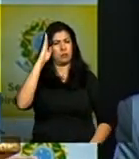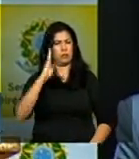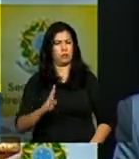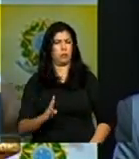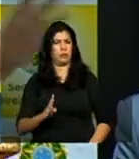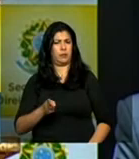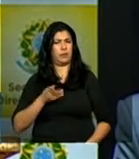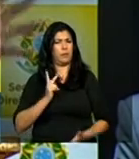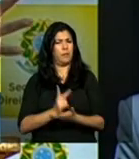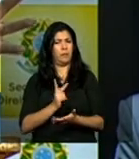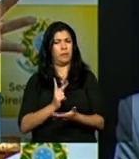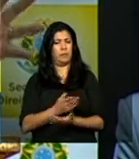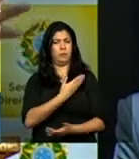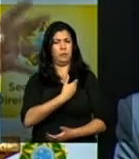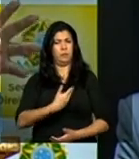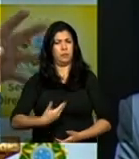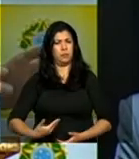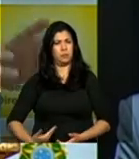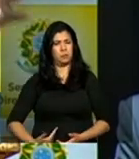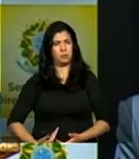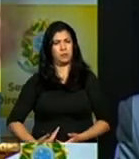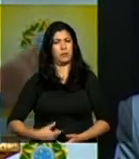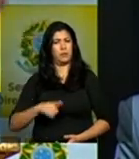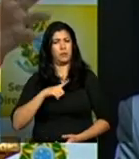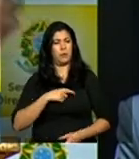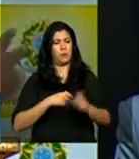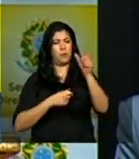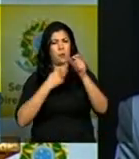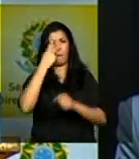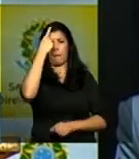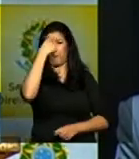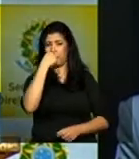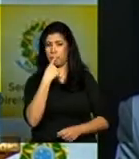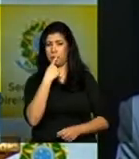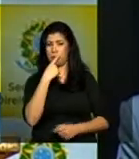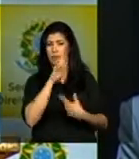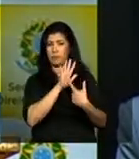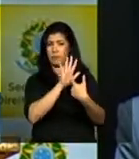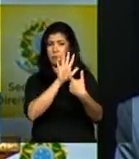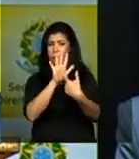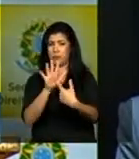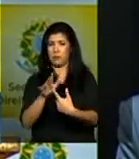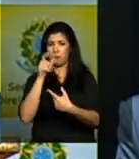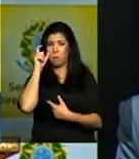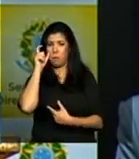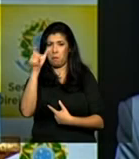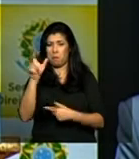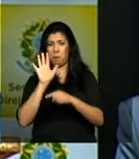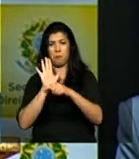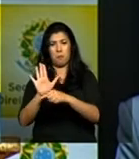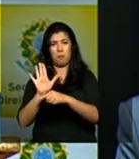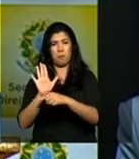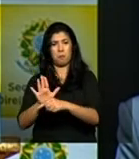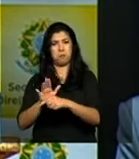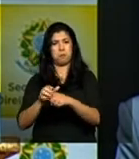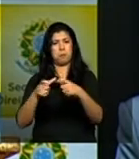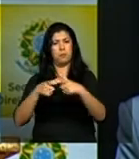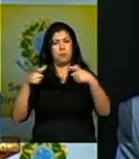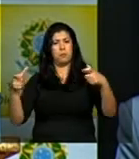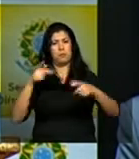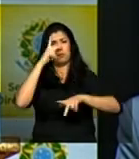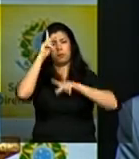vez que um governo tem um perfil voltado para os interesses da maioria da população